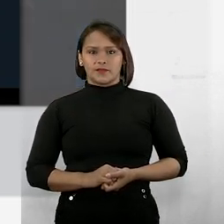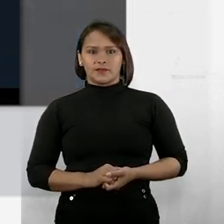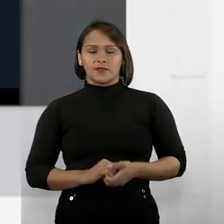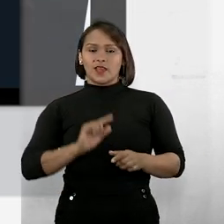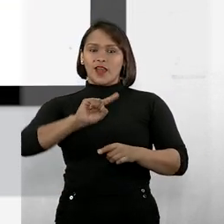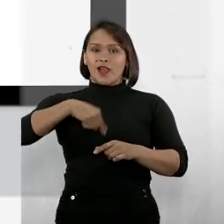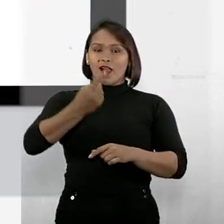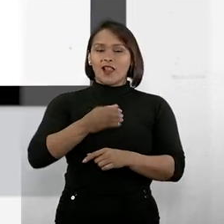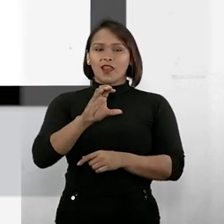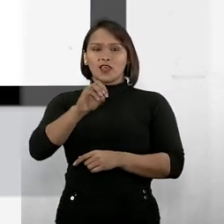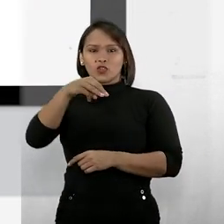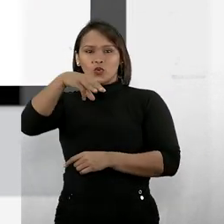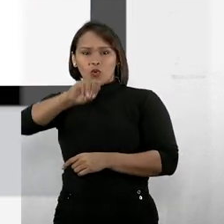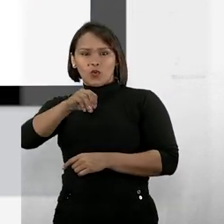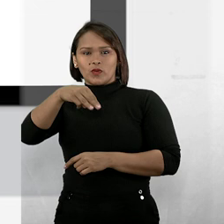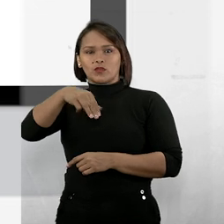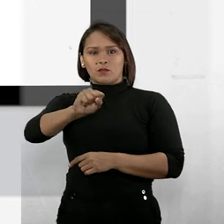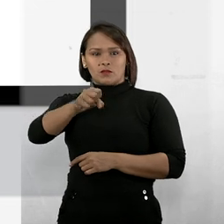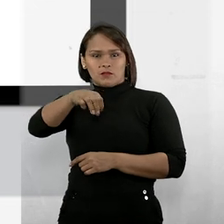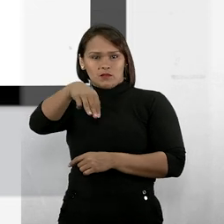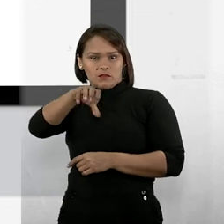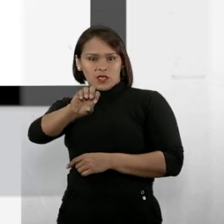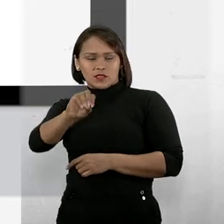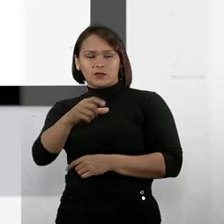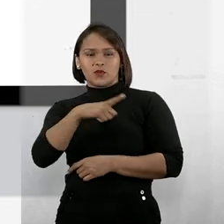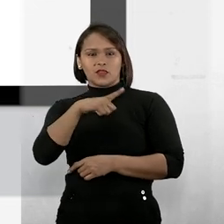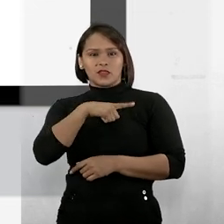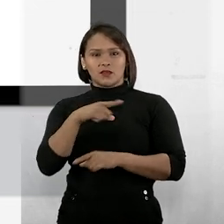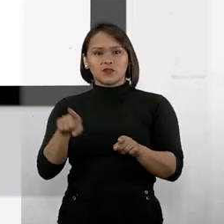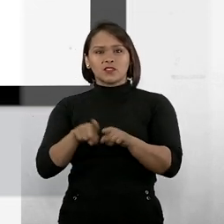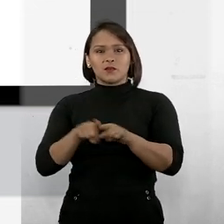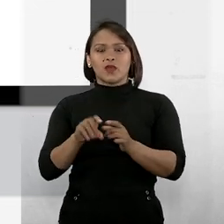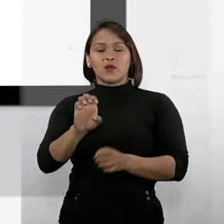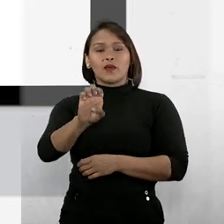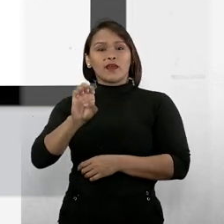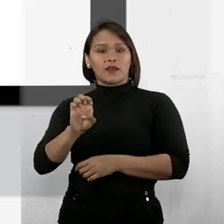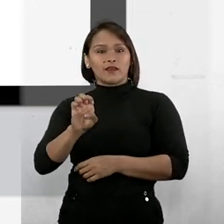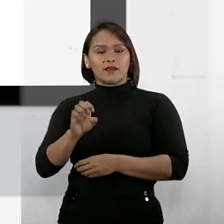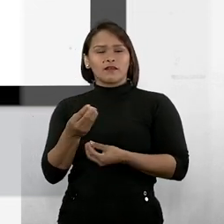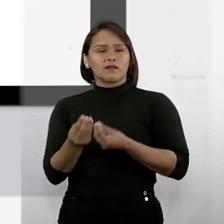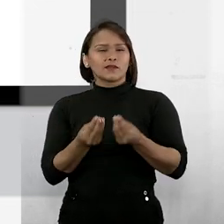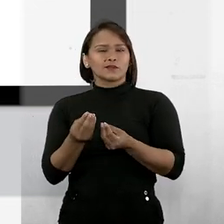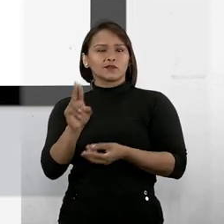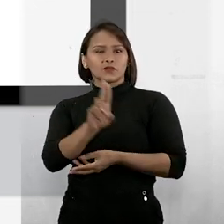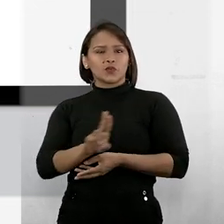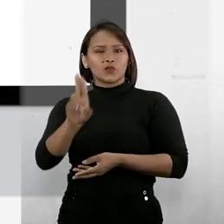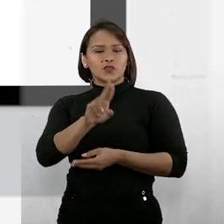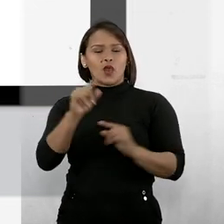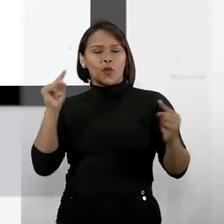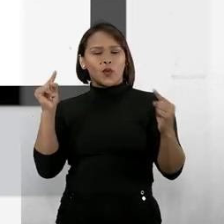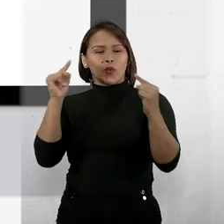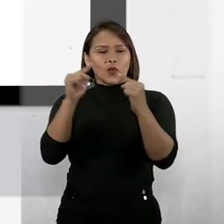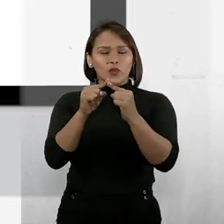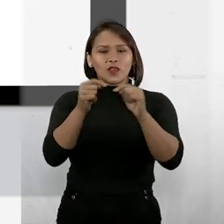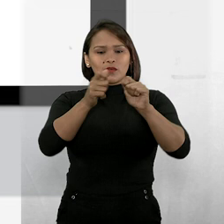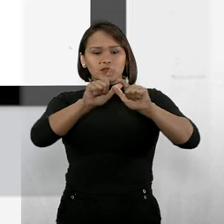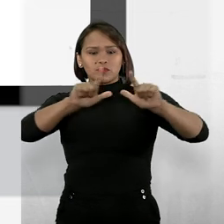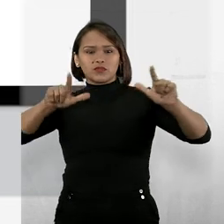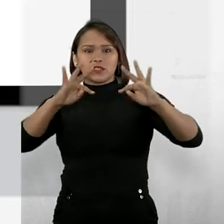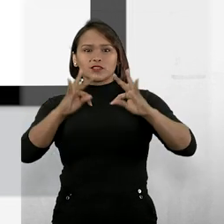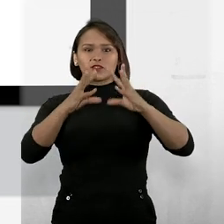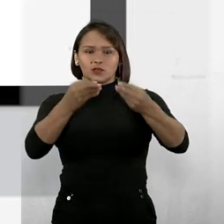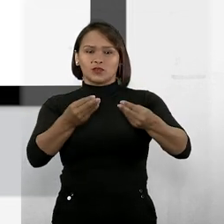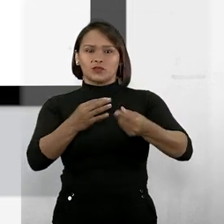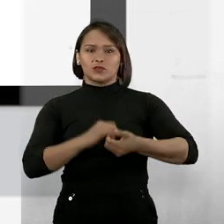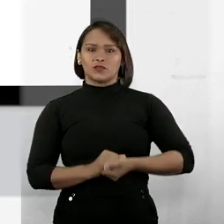Além do com e do mesmo, temos também o E, que é o conectivo mais amplo de